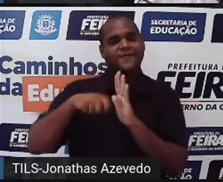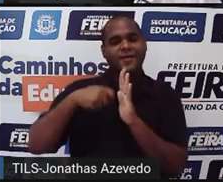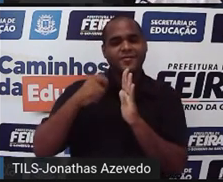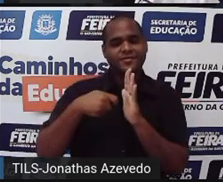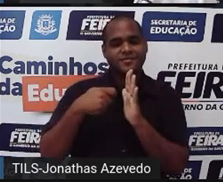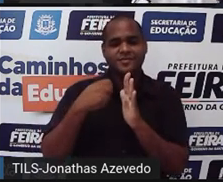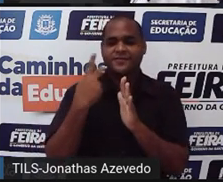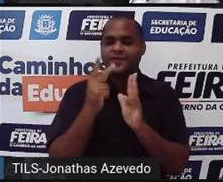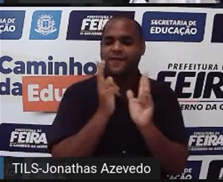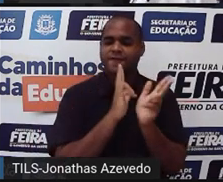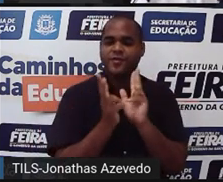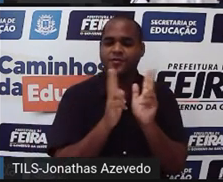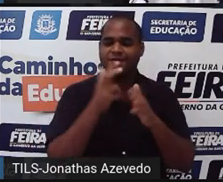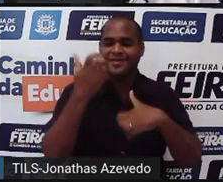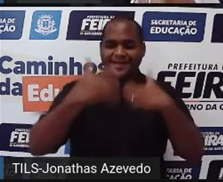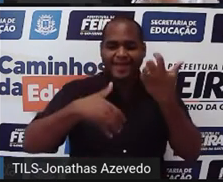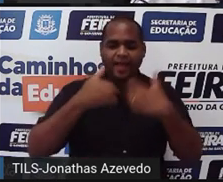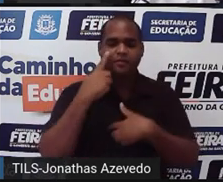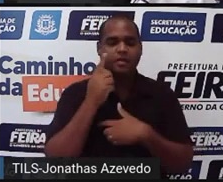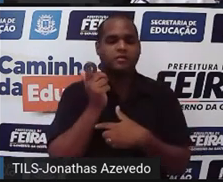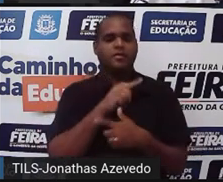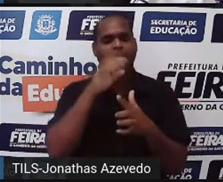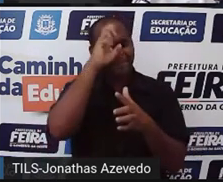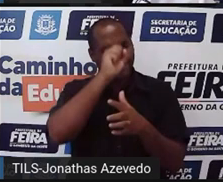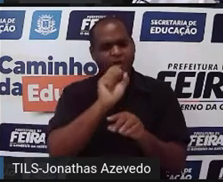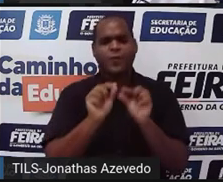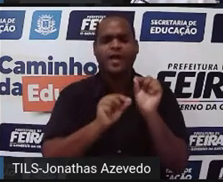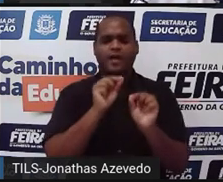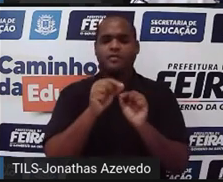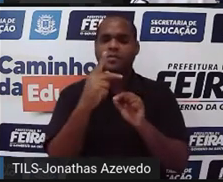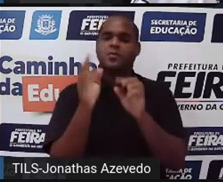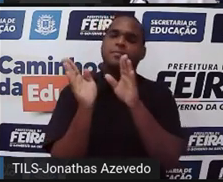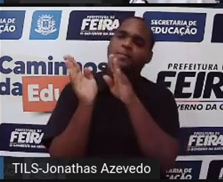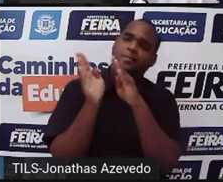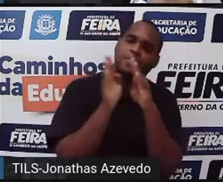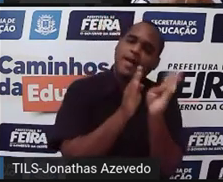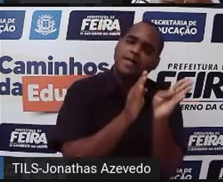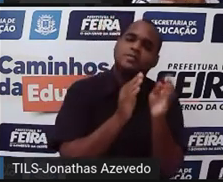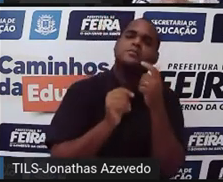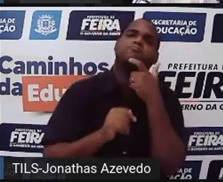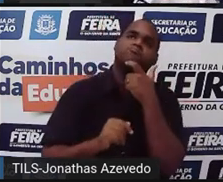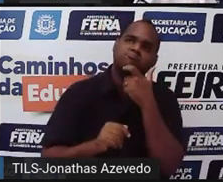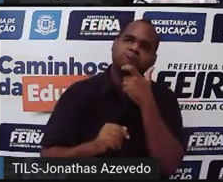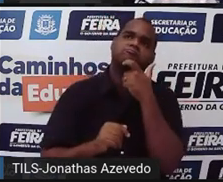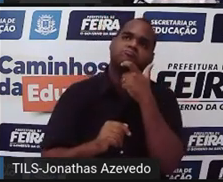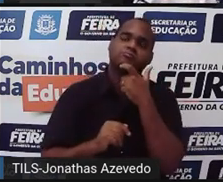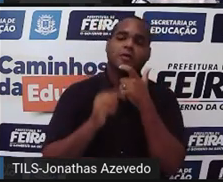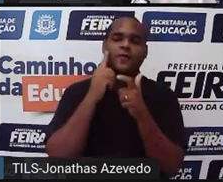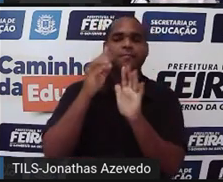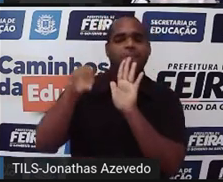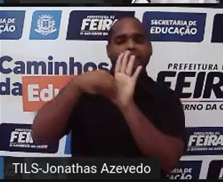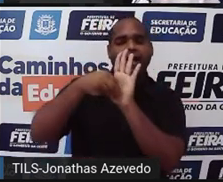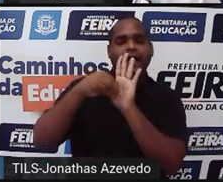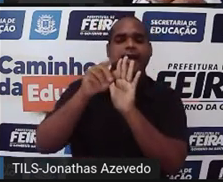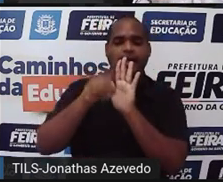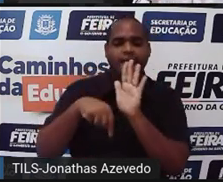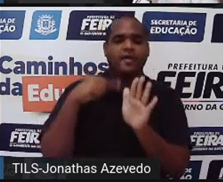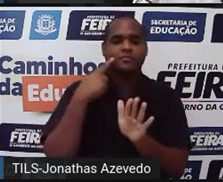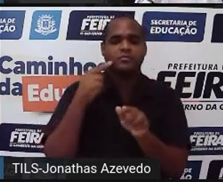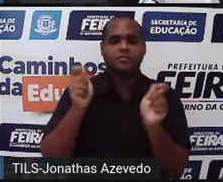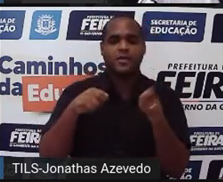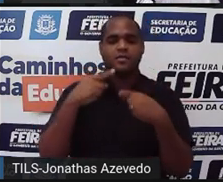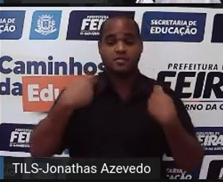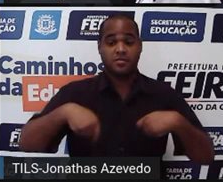comenta o que você aprendeu depois você mesmo ouve esse áudio tá bom? e aí você fica com esse registro para quando você